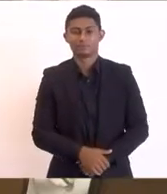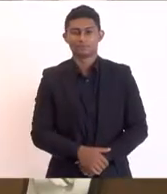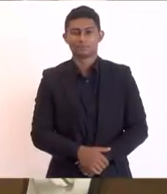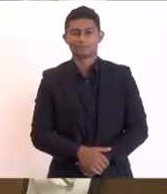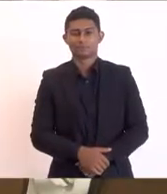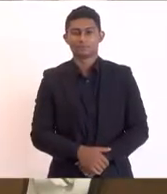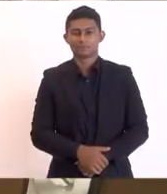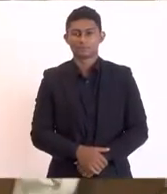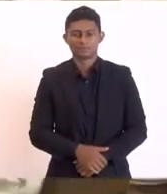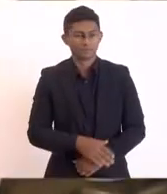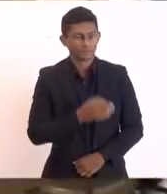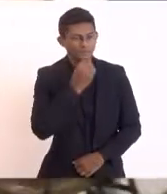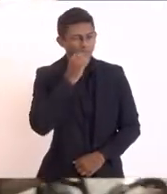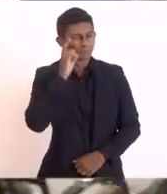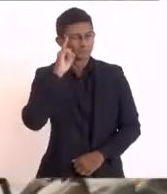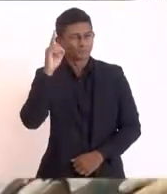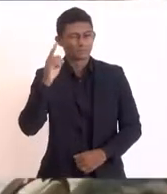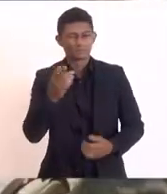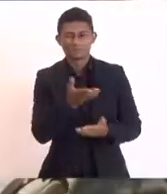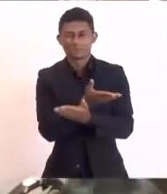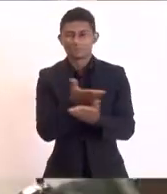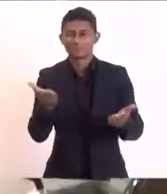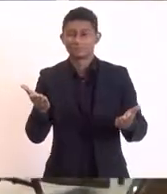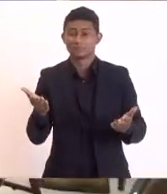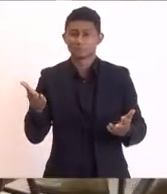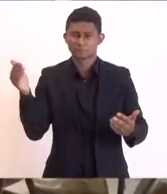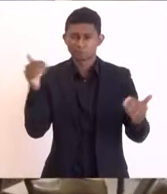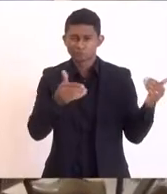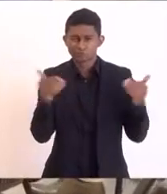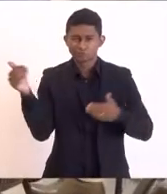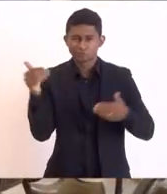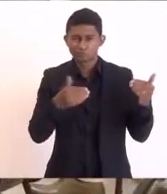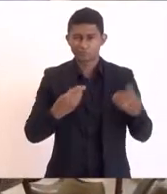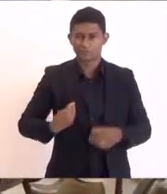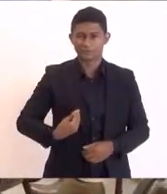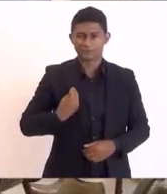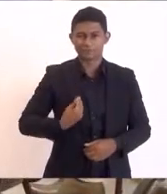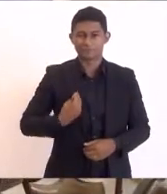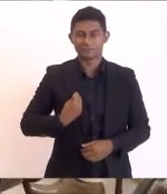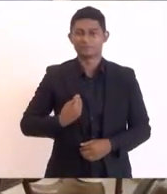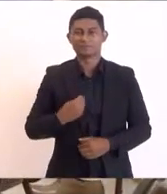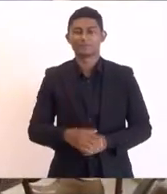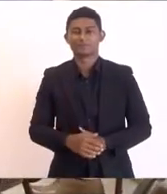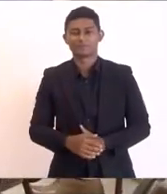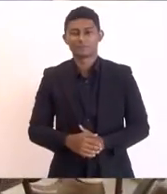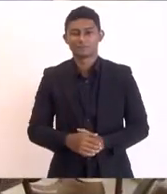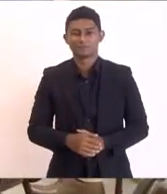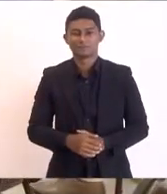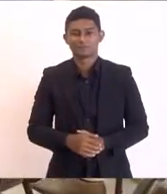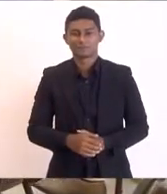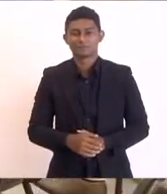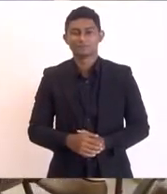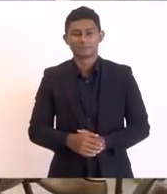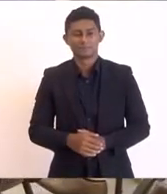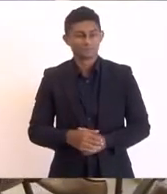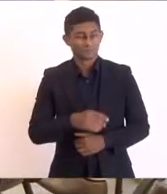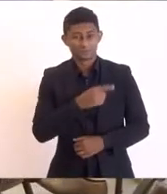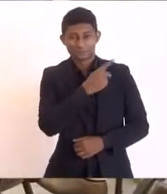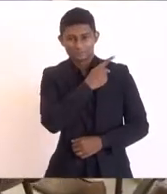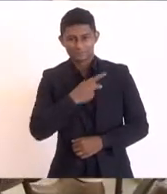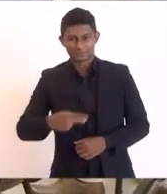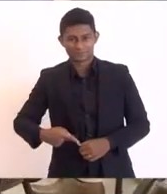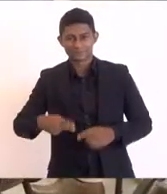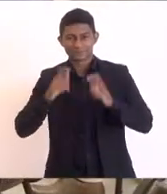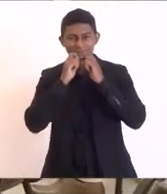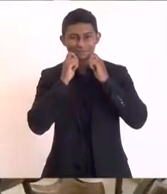bom dia a todos e todas aqui presentes na figura do querido presidente da lei